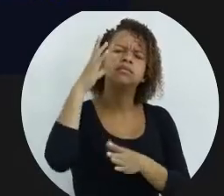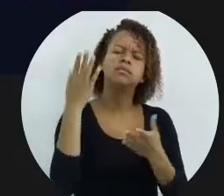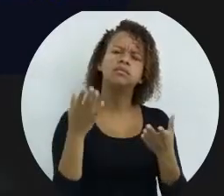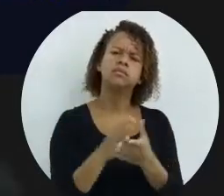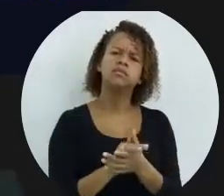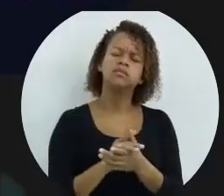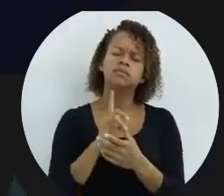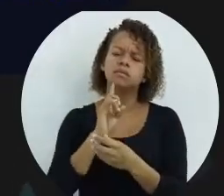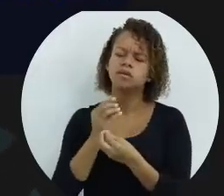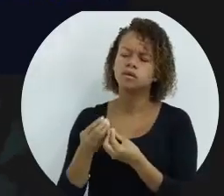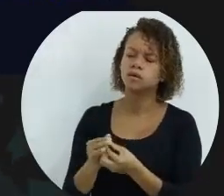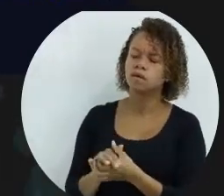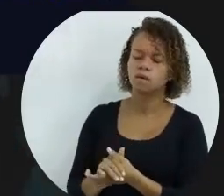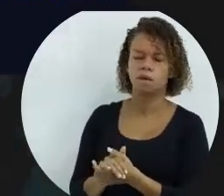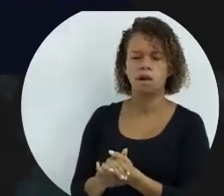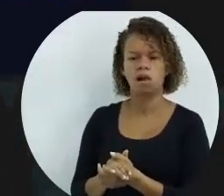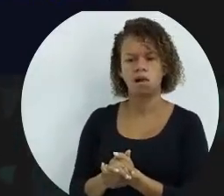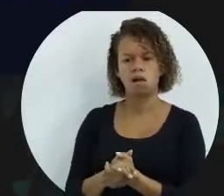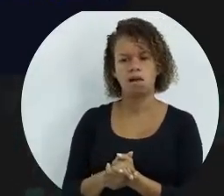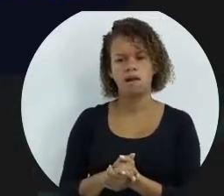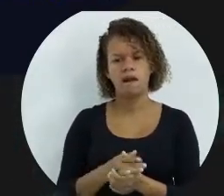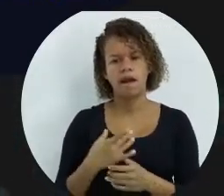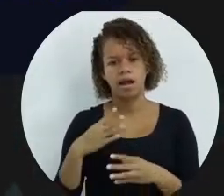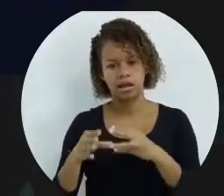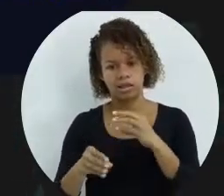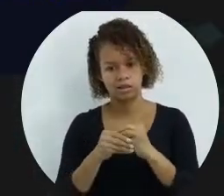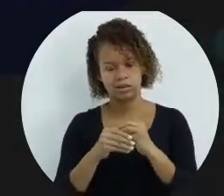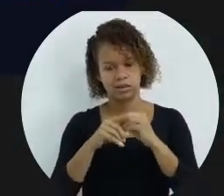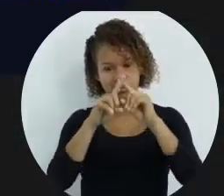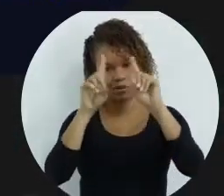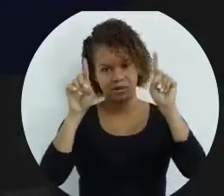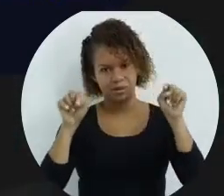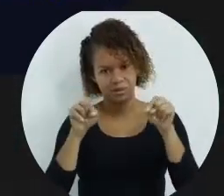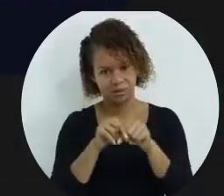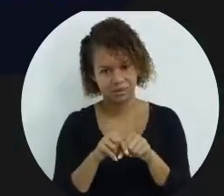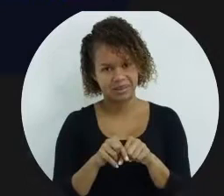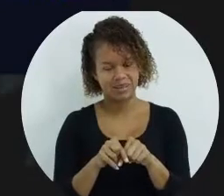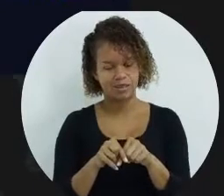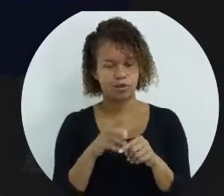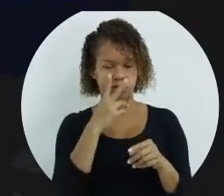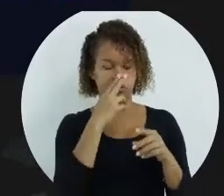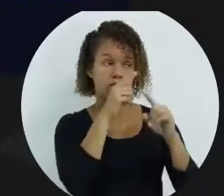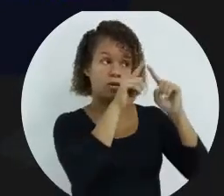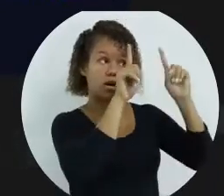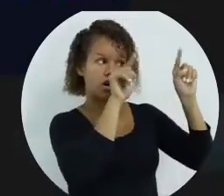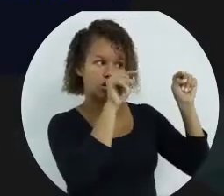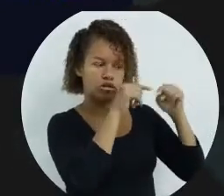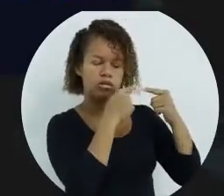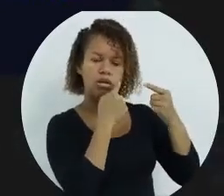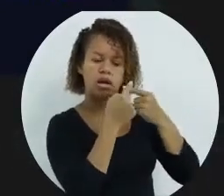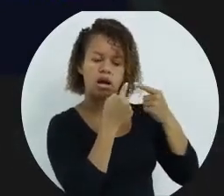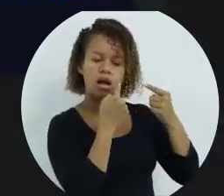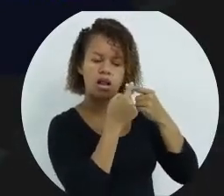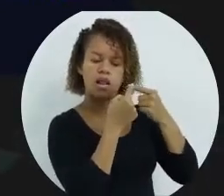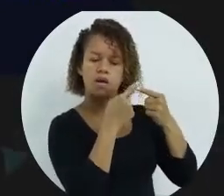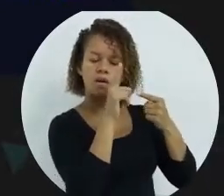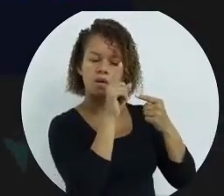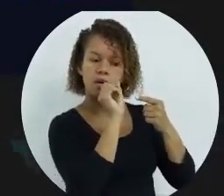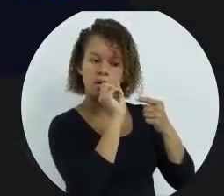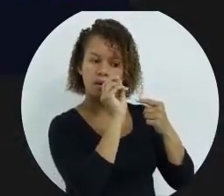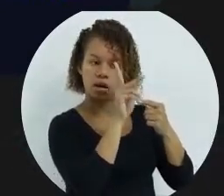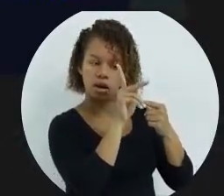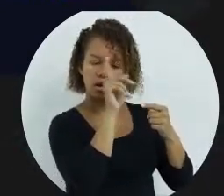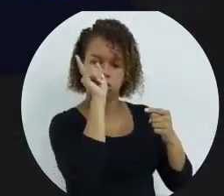comando confirme, adicionar quadrado, então vai aparecer uma caixinha de diálogo, ok ou cancelar.